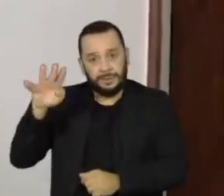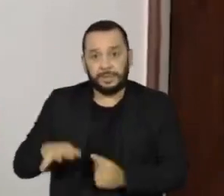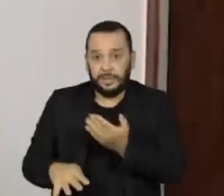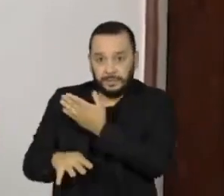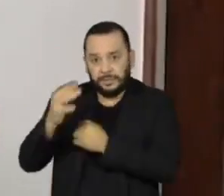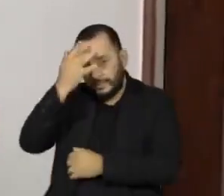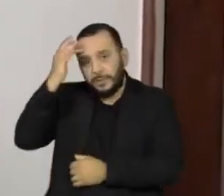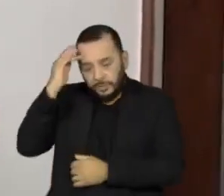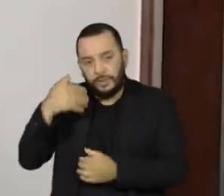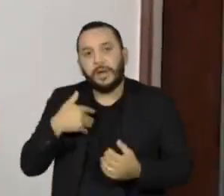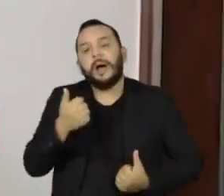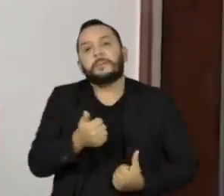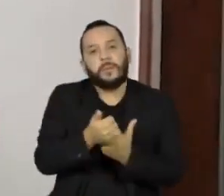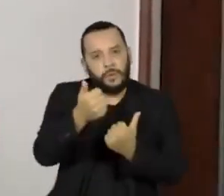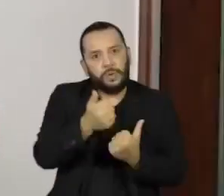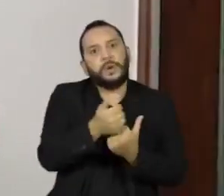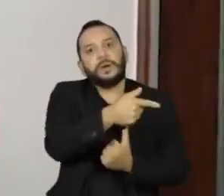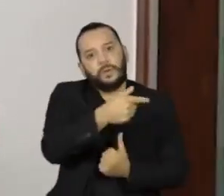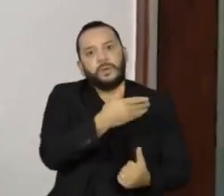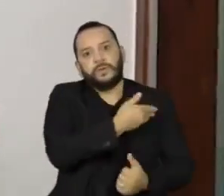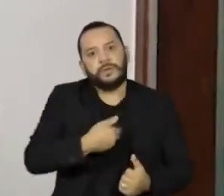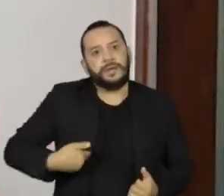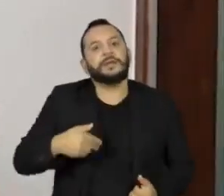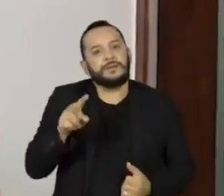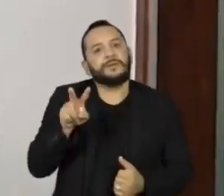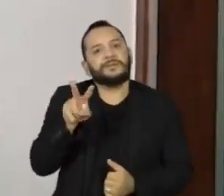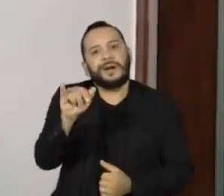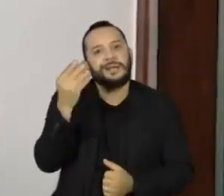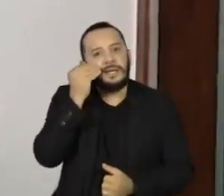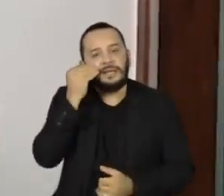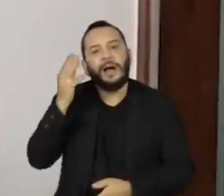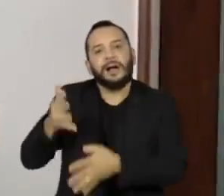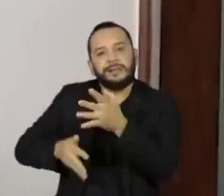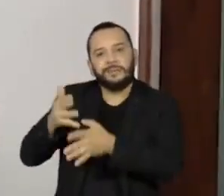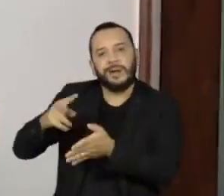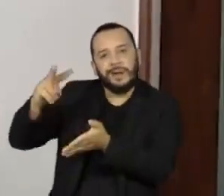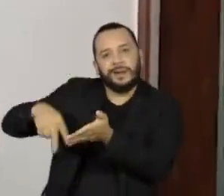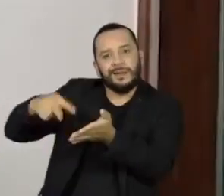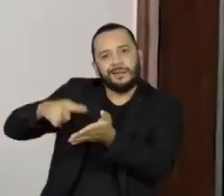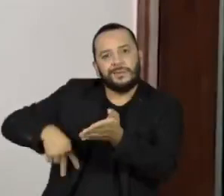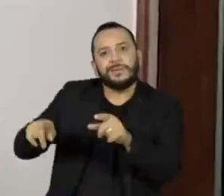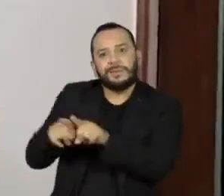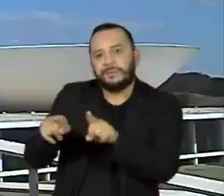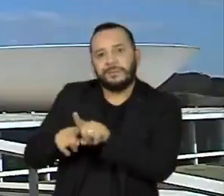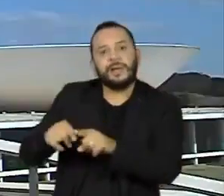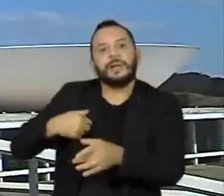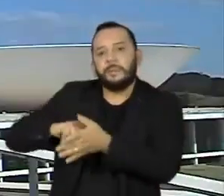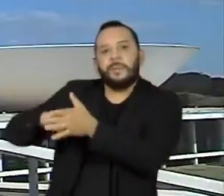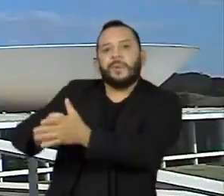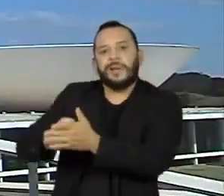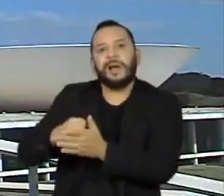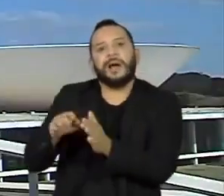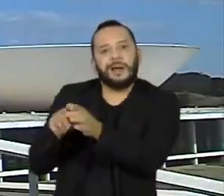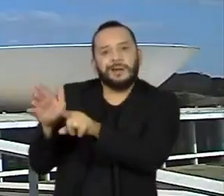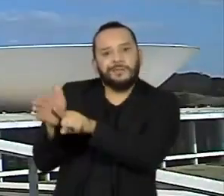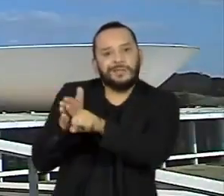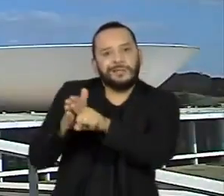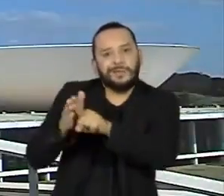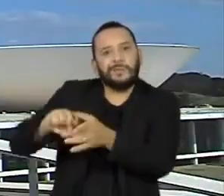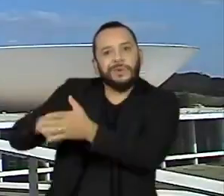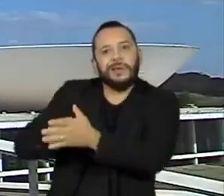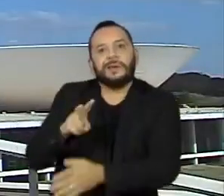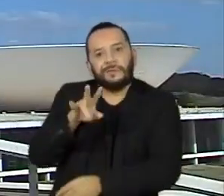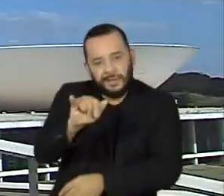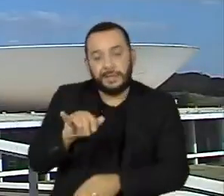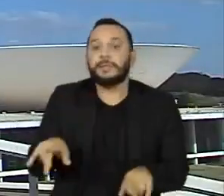favoráveis ao governo já deixaram claro que vão tentar obstruir a leitura e impedir a instalação da CPI. Em outra frente, senadores